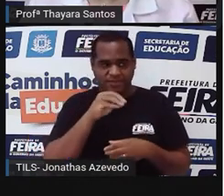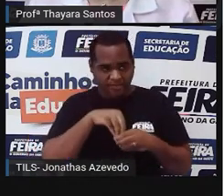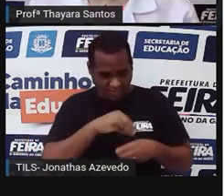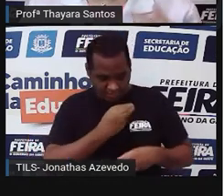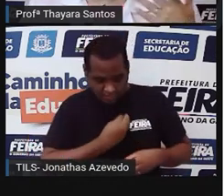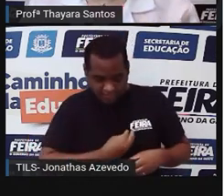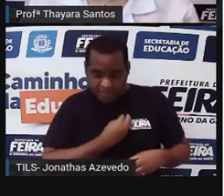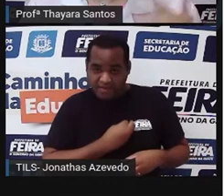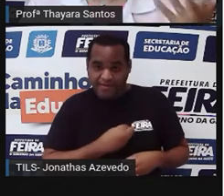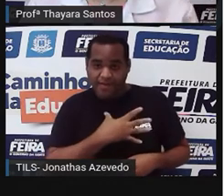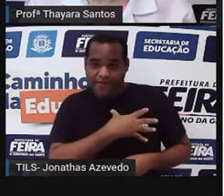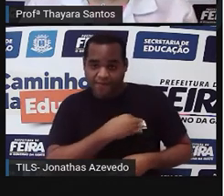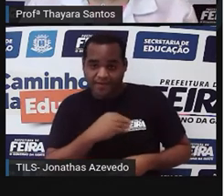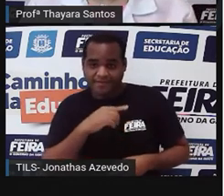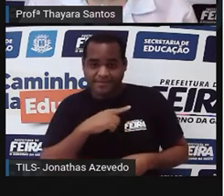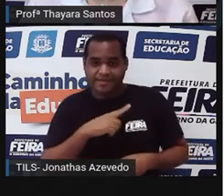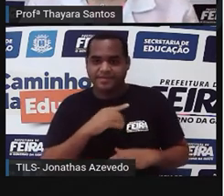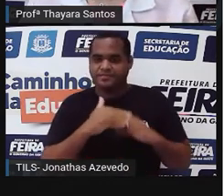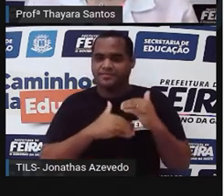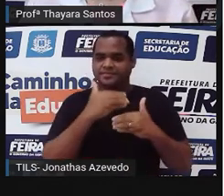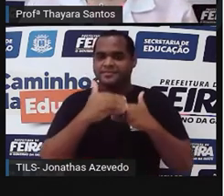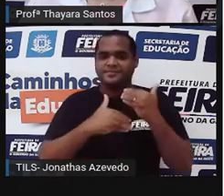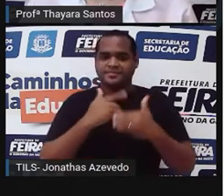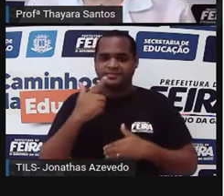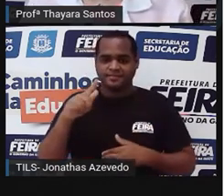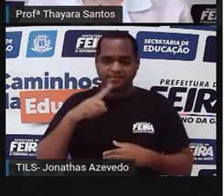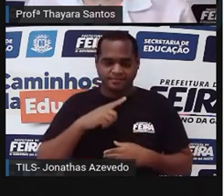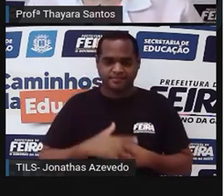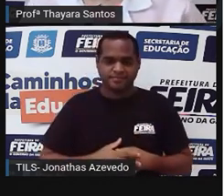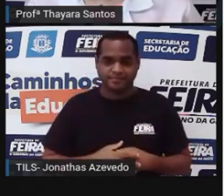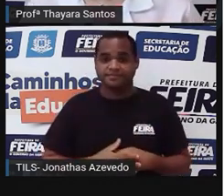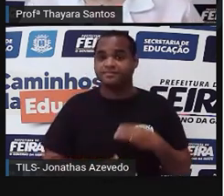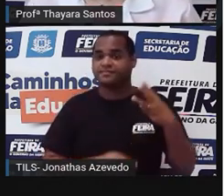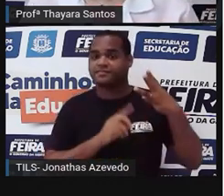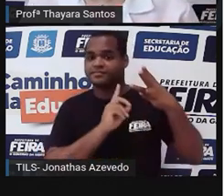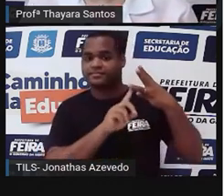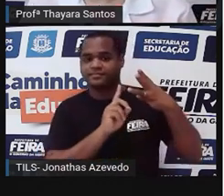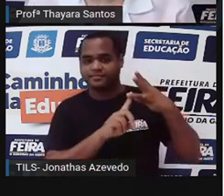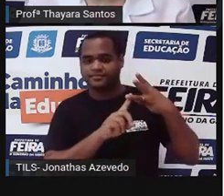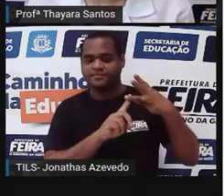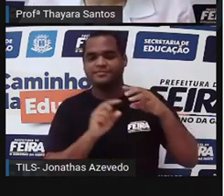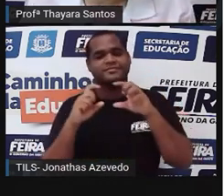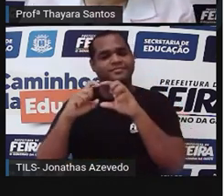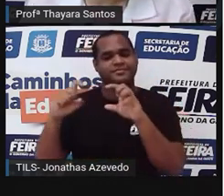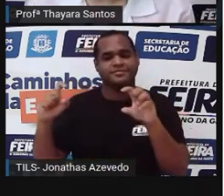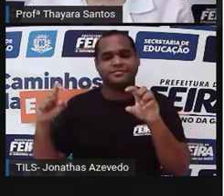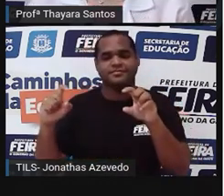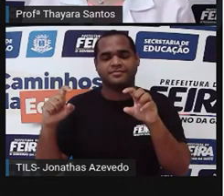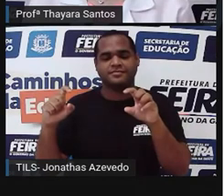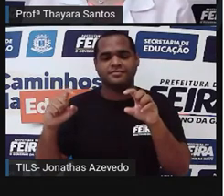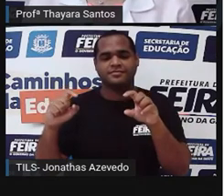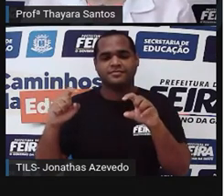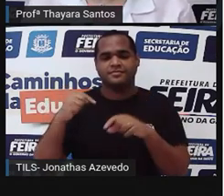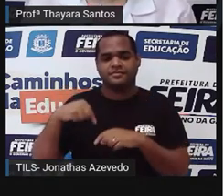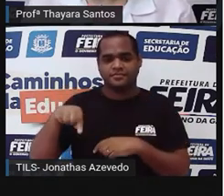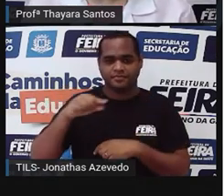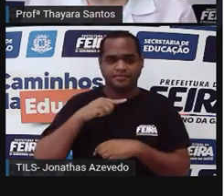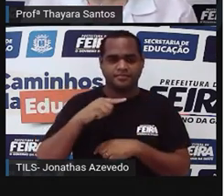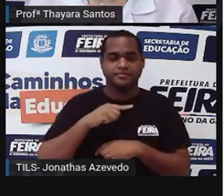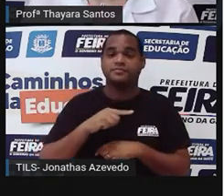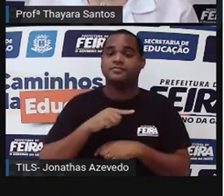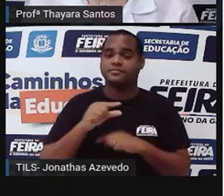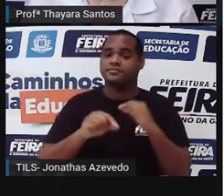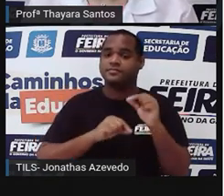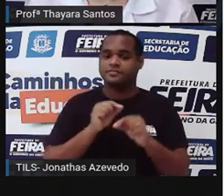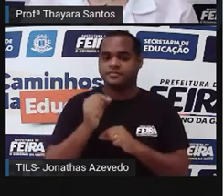seu desenvolvimento. E o último grupo de mamíferos é o grupo dos placentários. A gente está incluso aí nesse grupo.